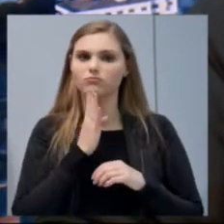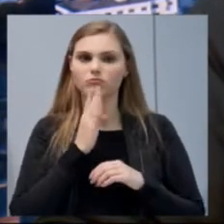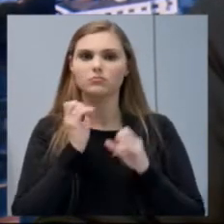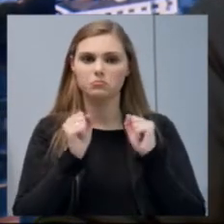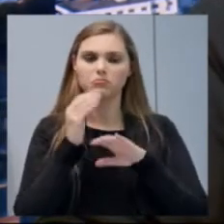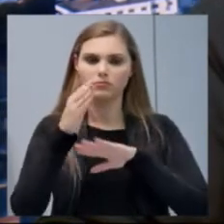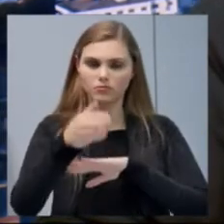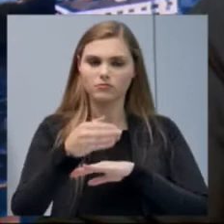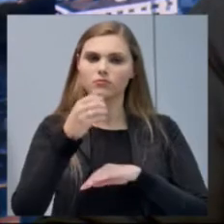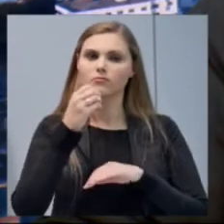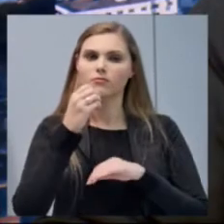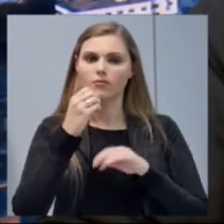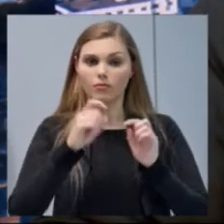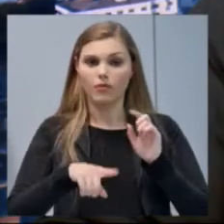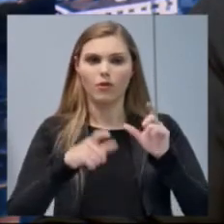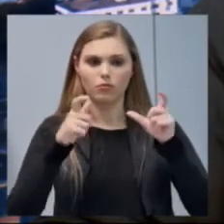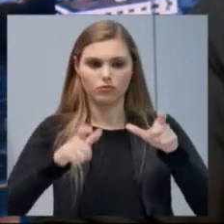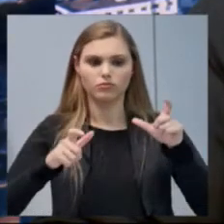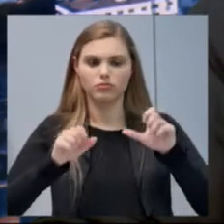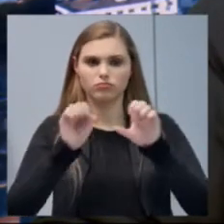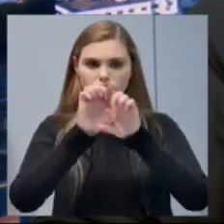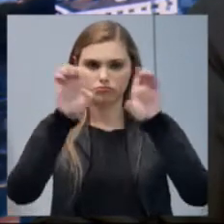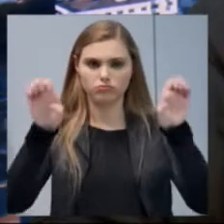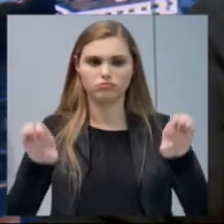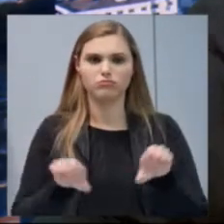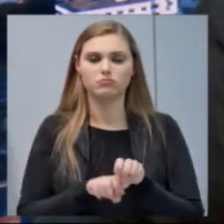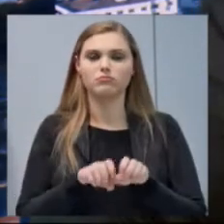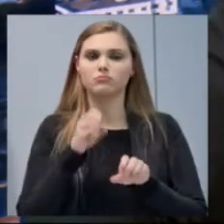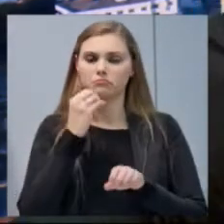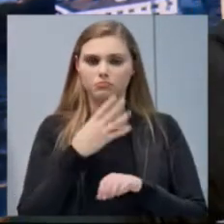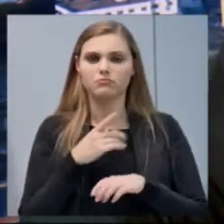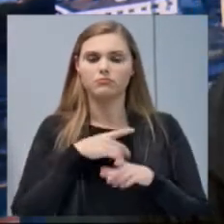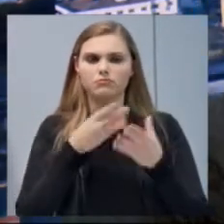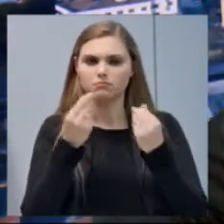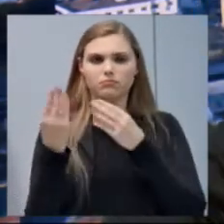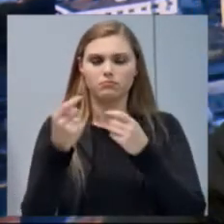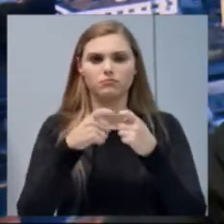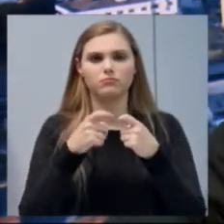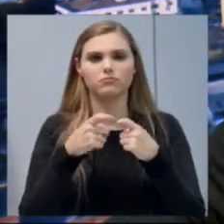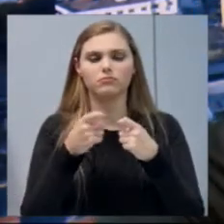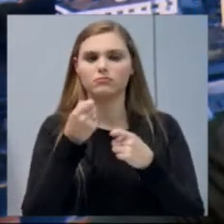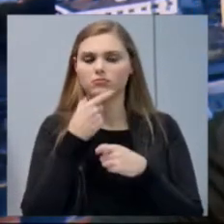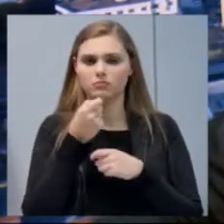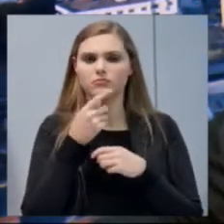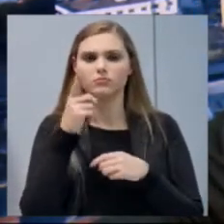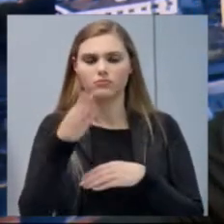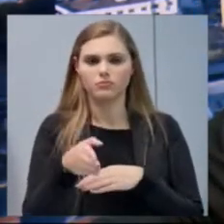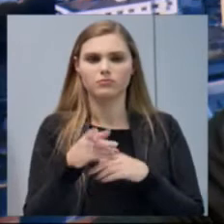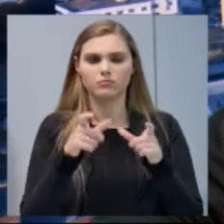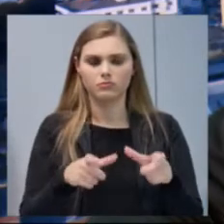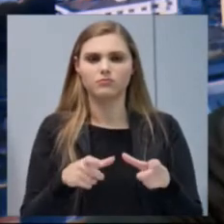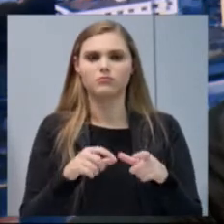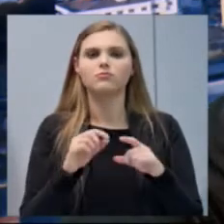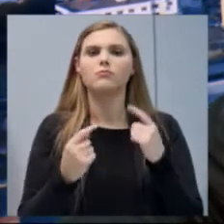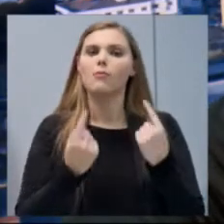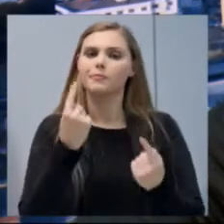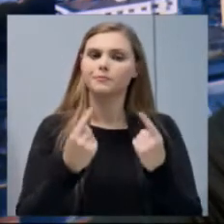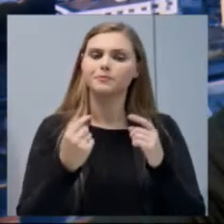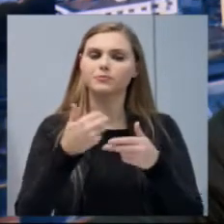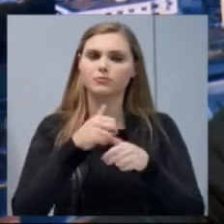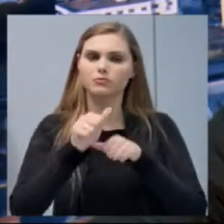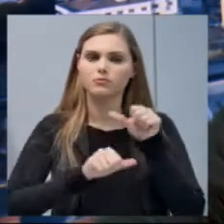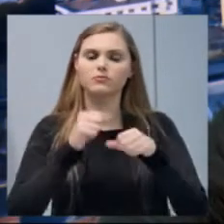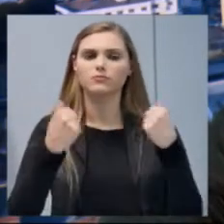muito medicamento, tem muito medicamento lá, mas algumas ações precisam ser feitas, algumas